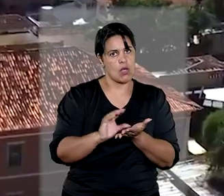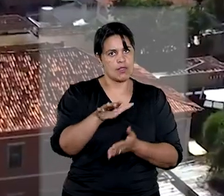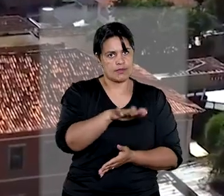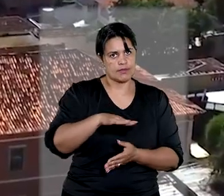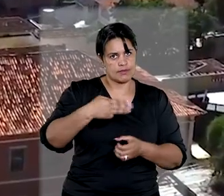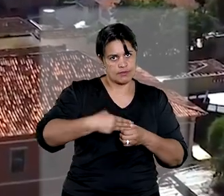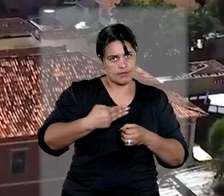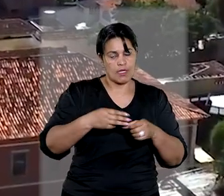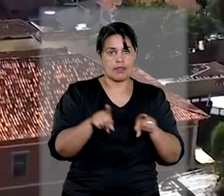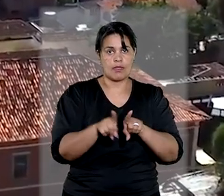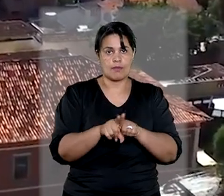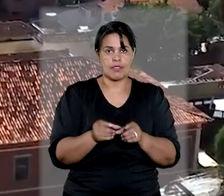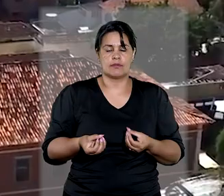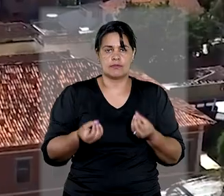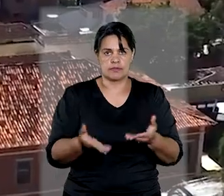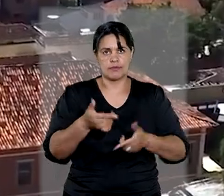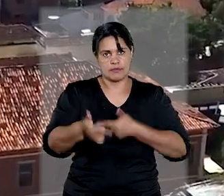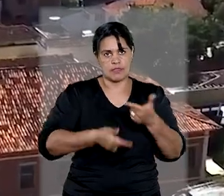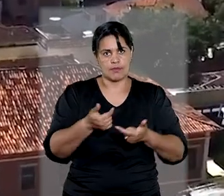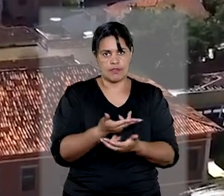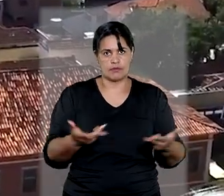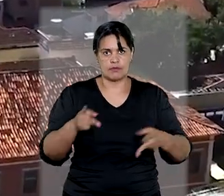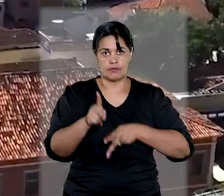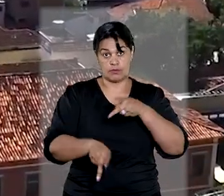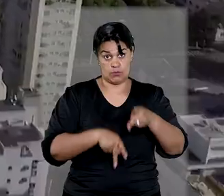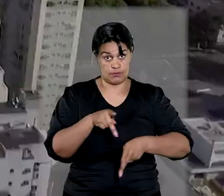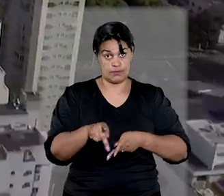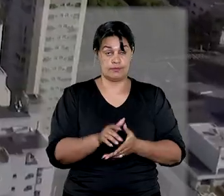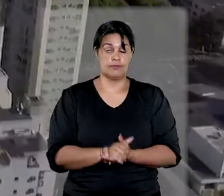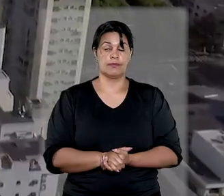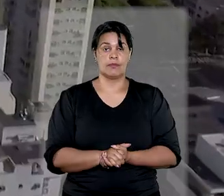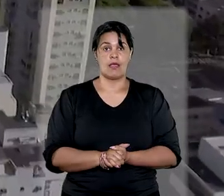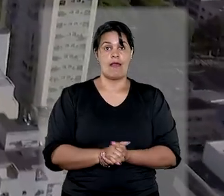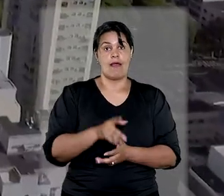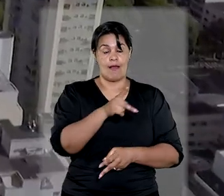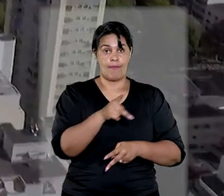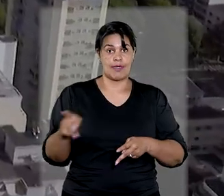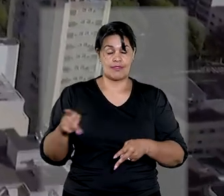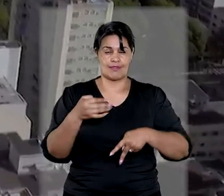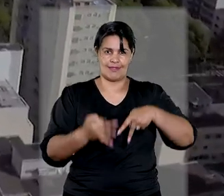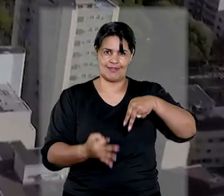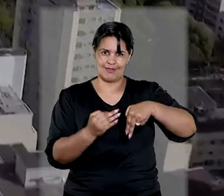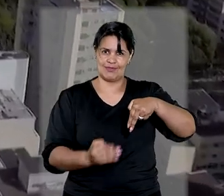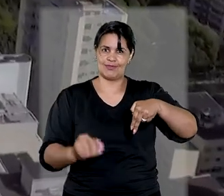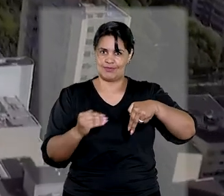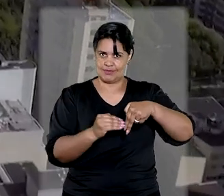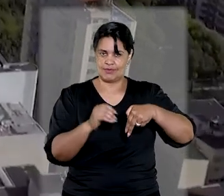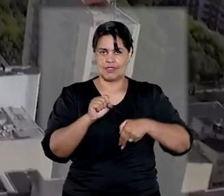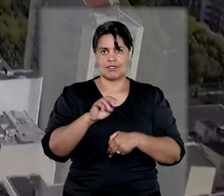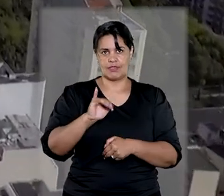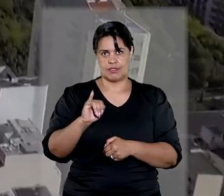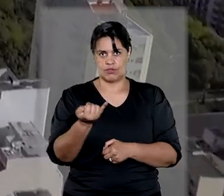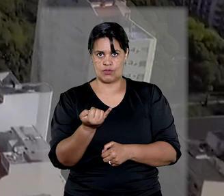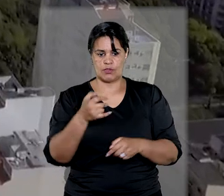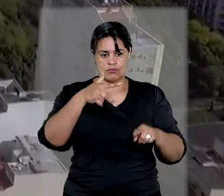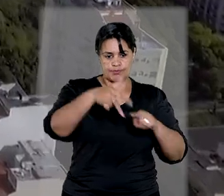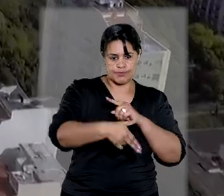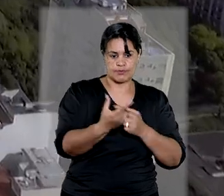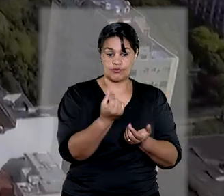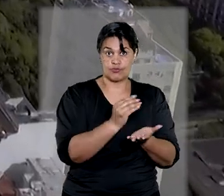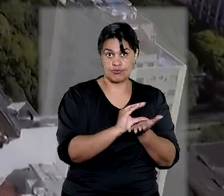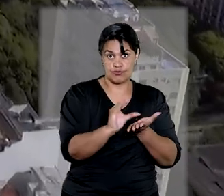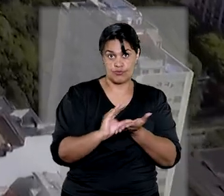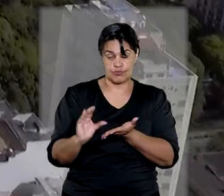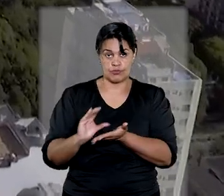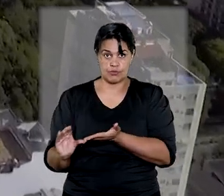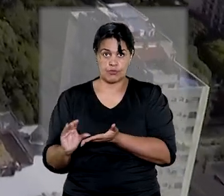e a prestação de serviços essenciais à população local. Para a presidente do STJ, a interrupção do repasse de royalties